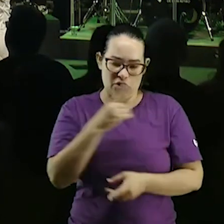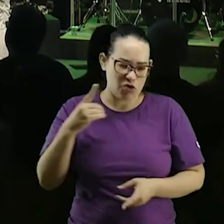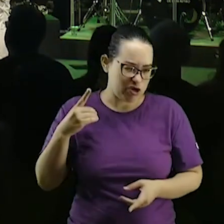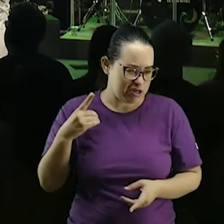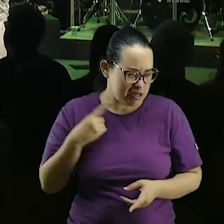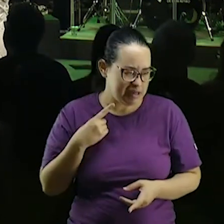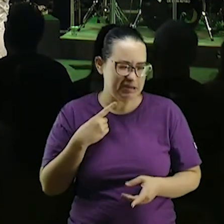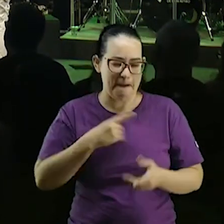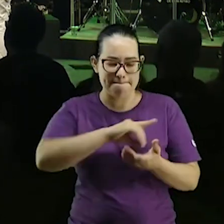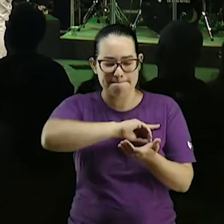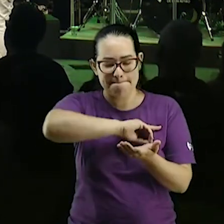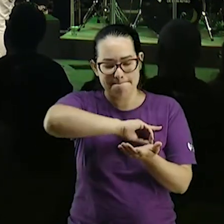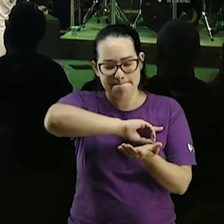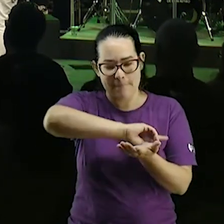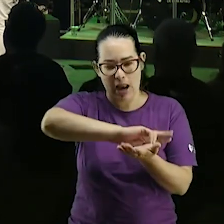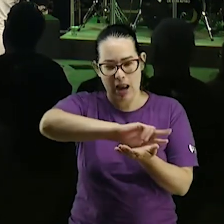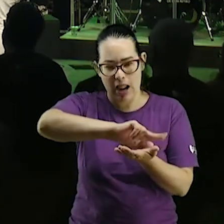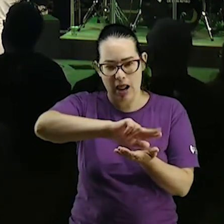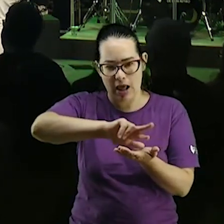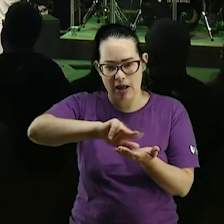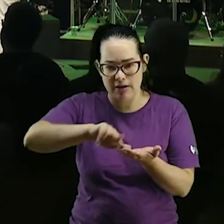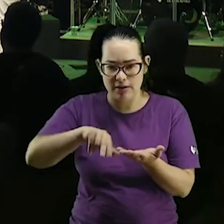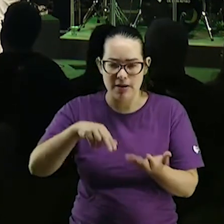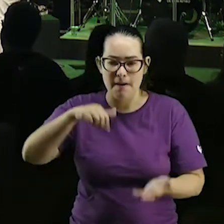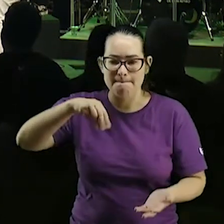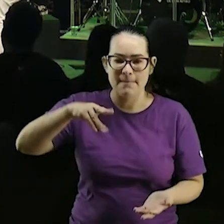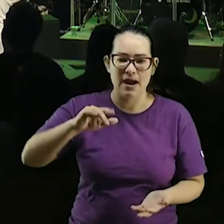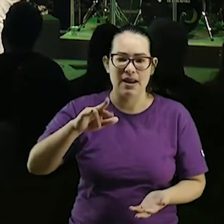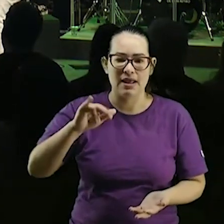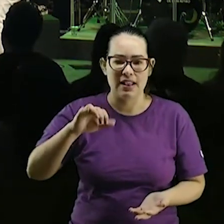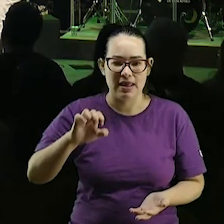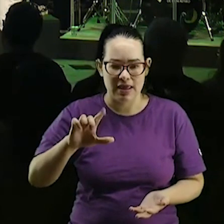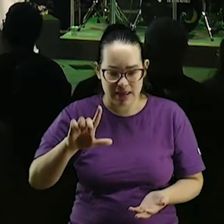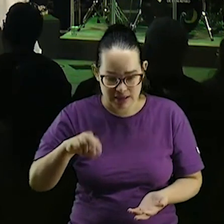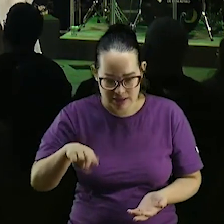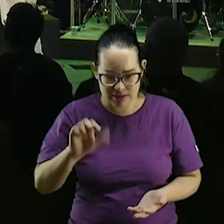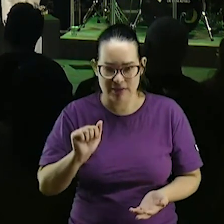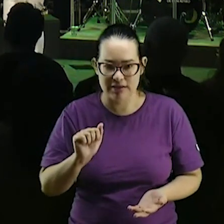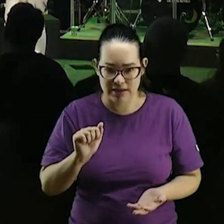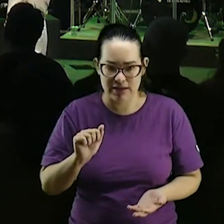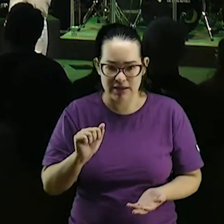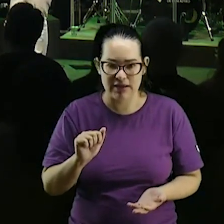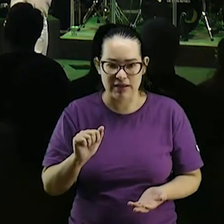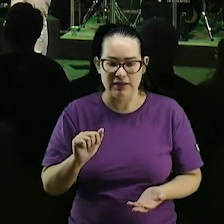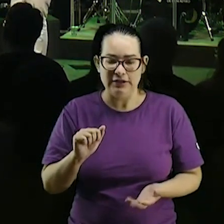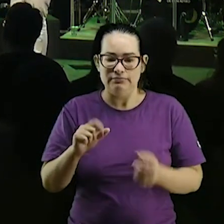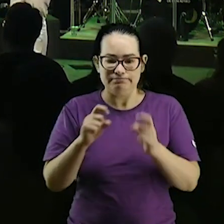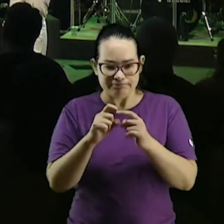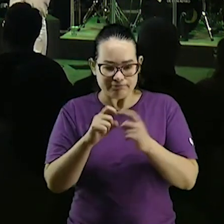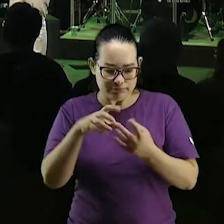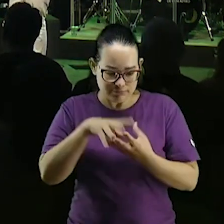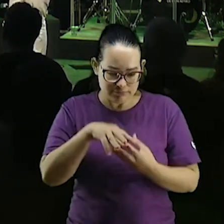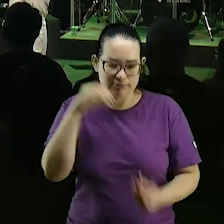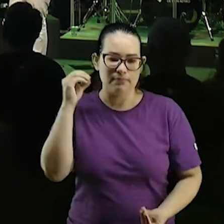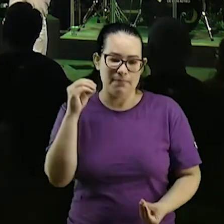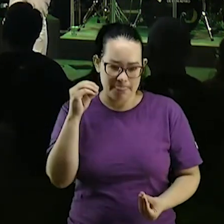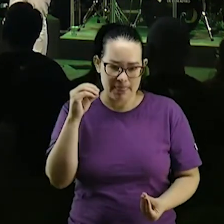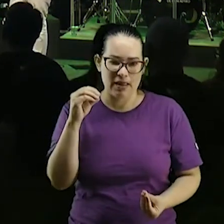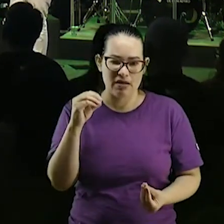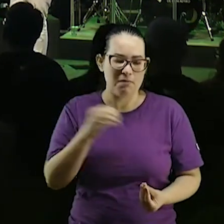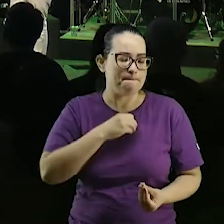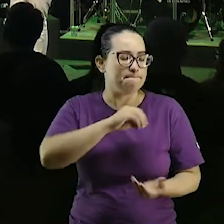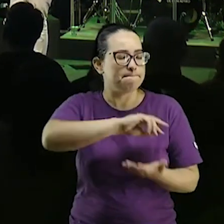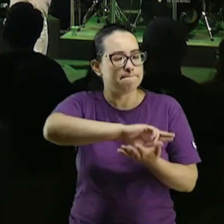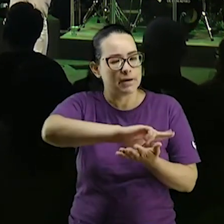intercessão agora com a Helder e Marilene a clínica da alma a turma da engenharia gente a gente precisa de